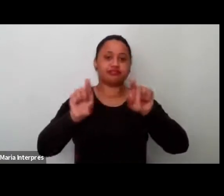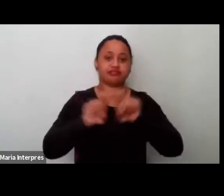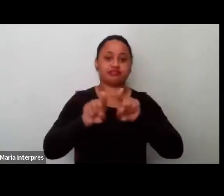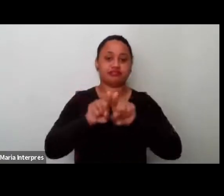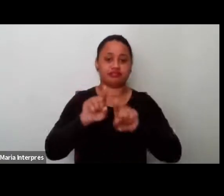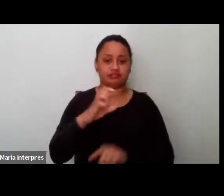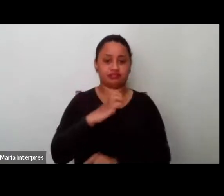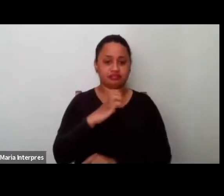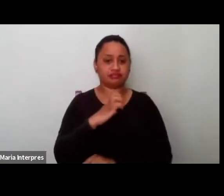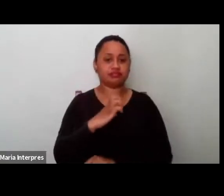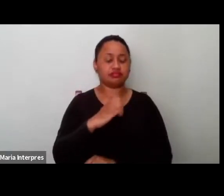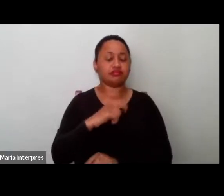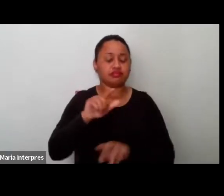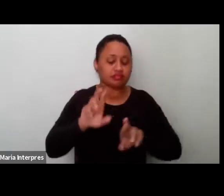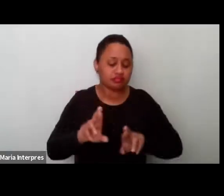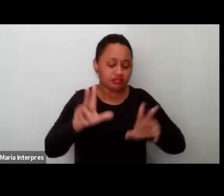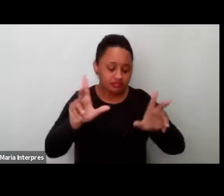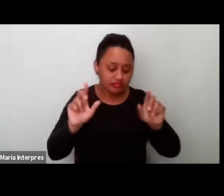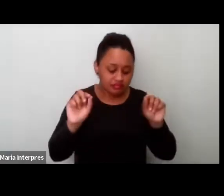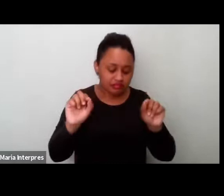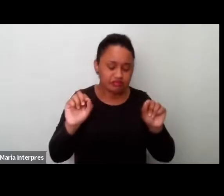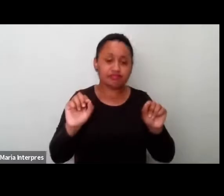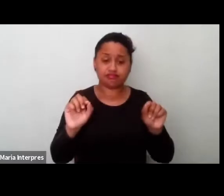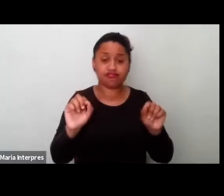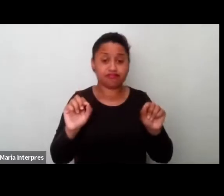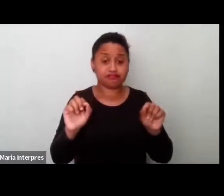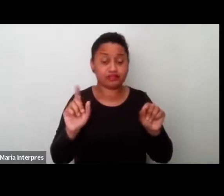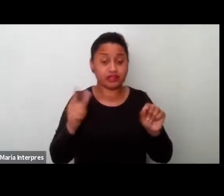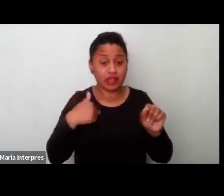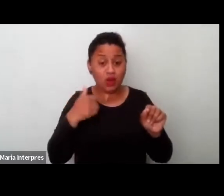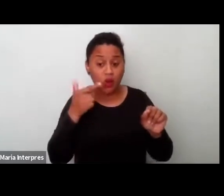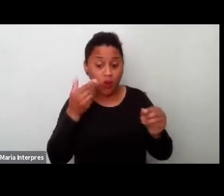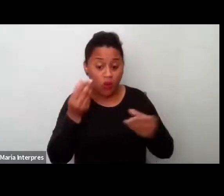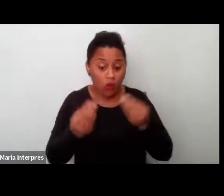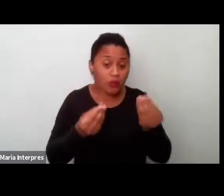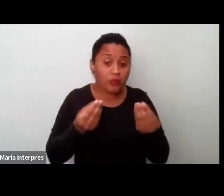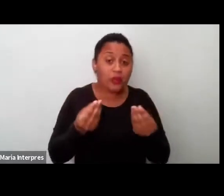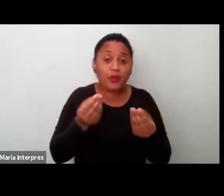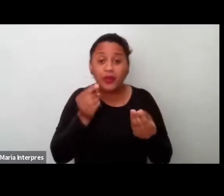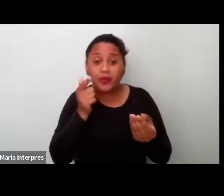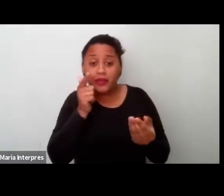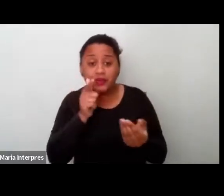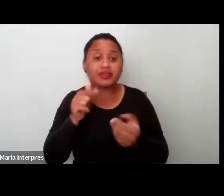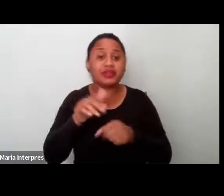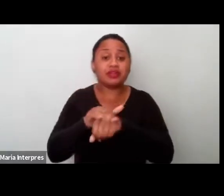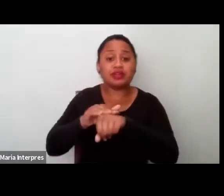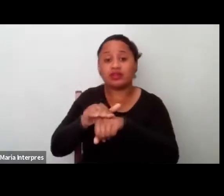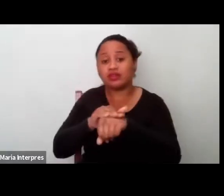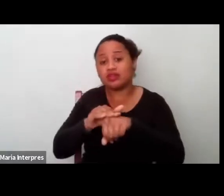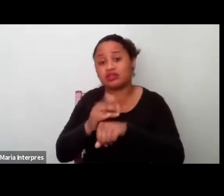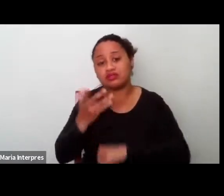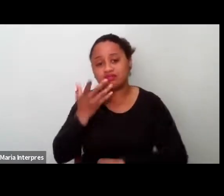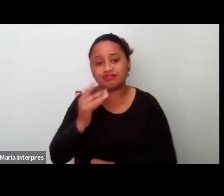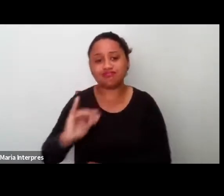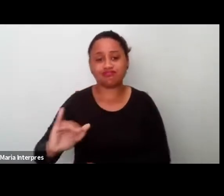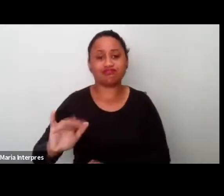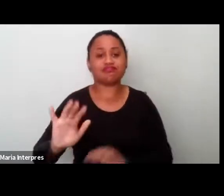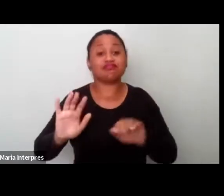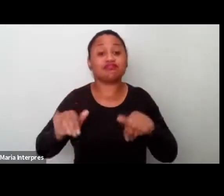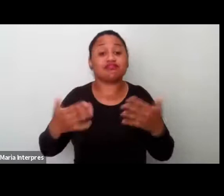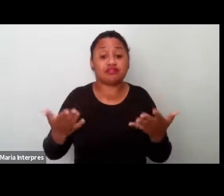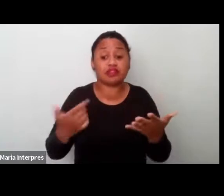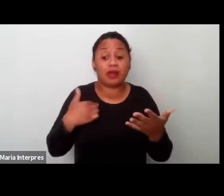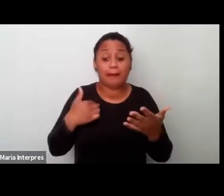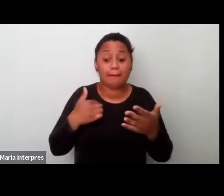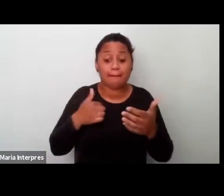a grande diferença é como chegar a essa conversa com as crianças, sendo que, em primeira mão, as famílias